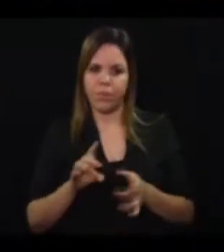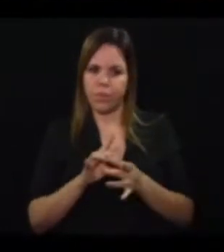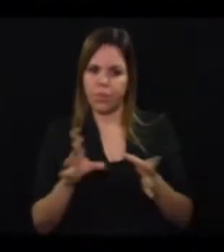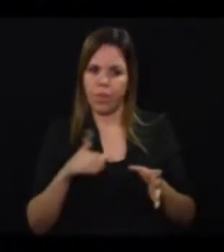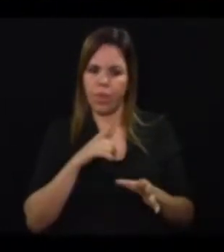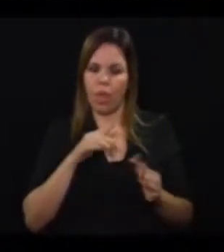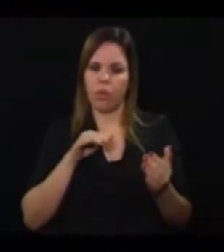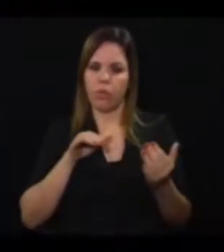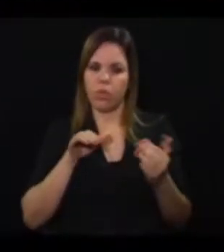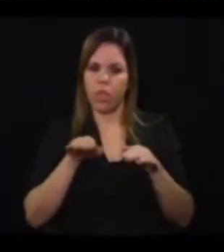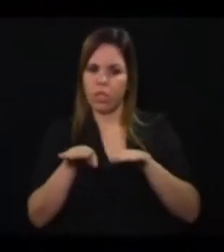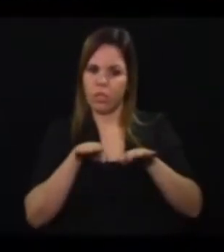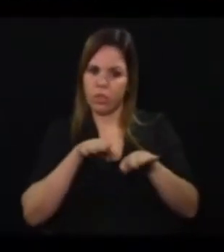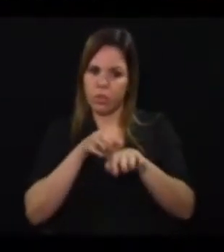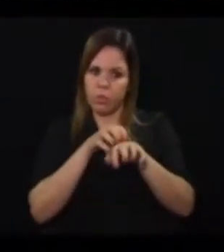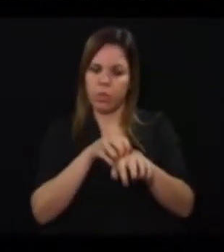transporte alternativo sem poluente algum. alternativo poluente. Obrigado.